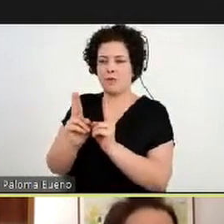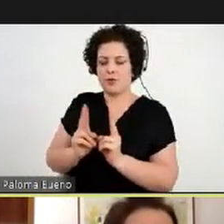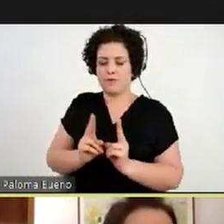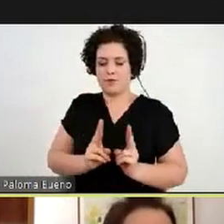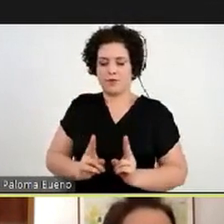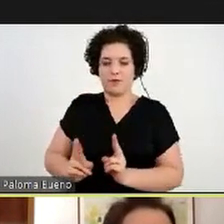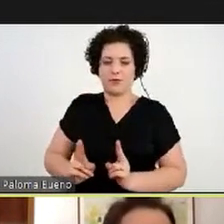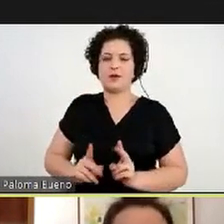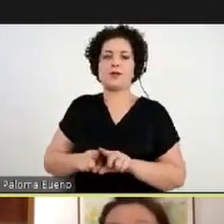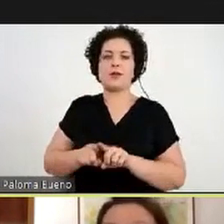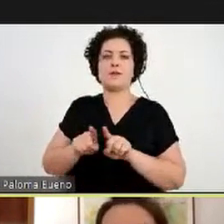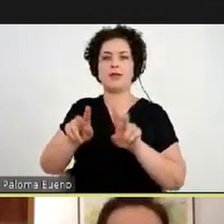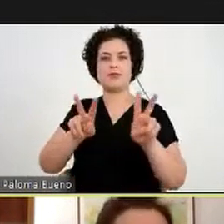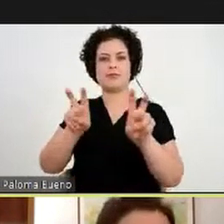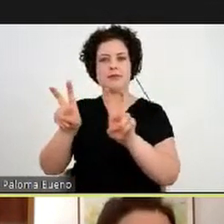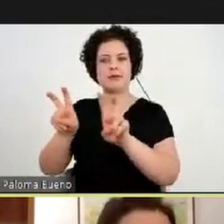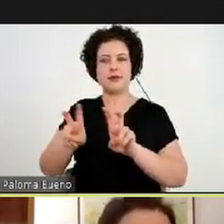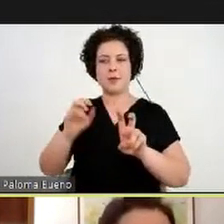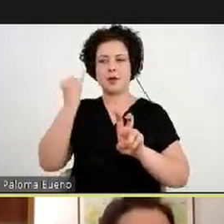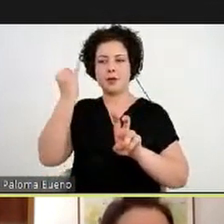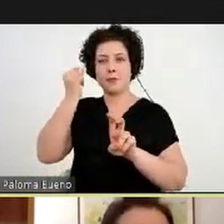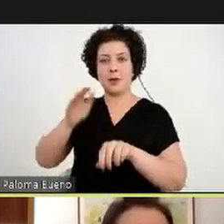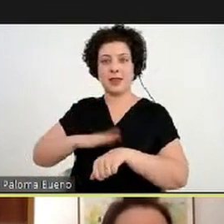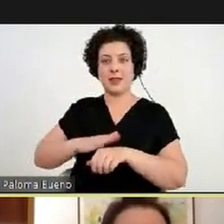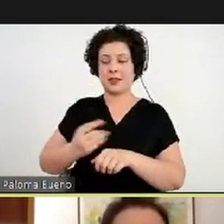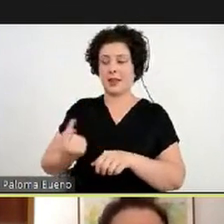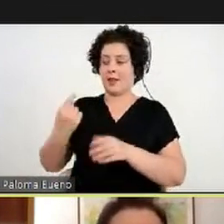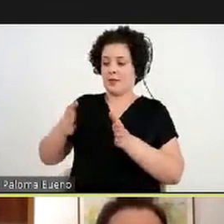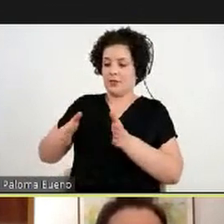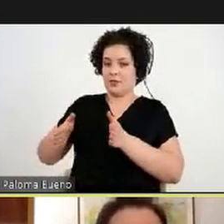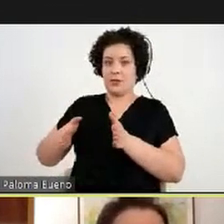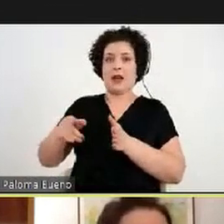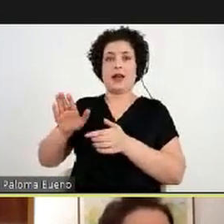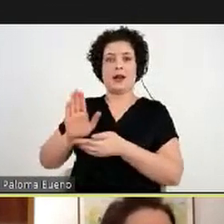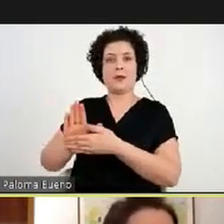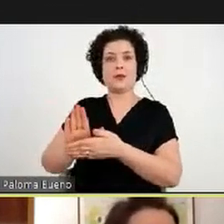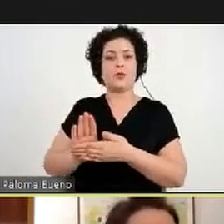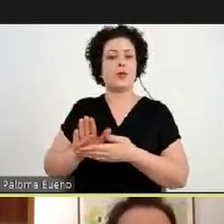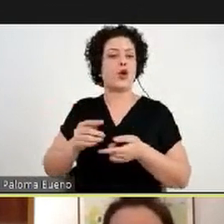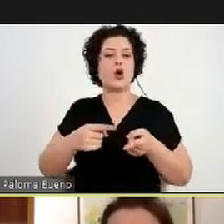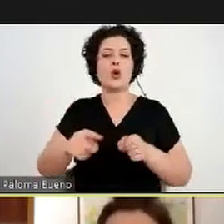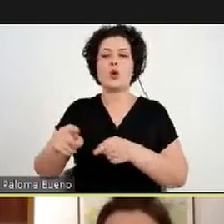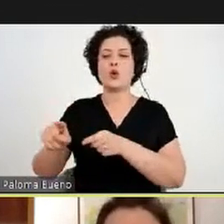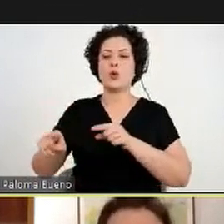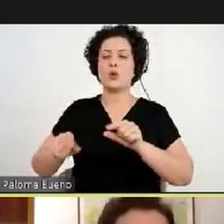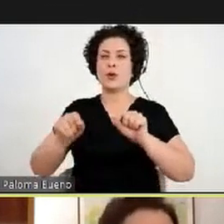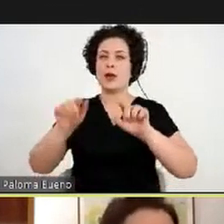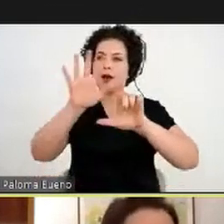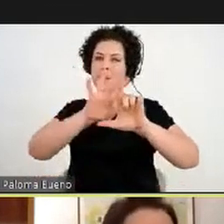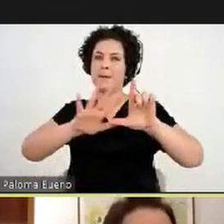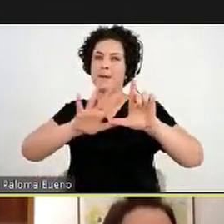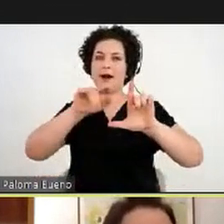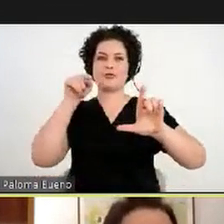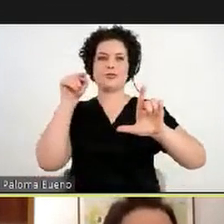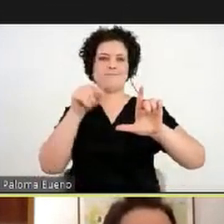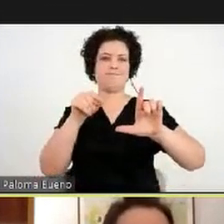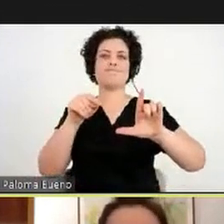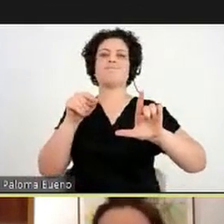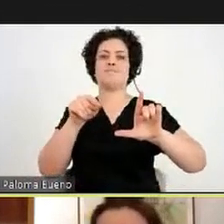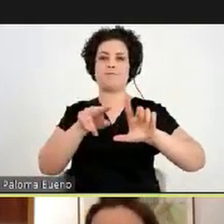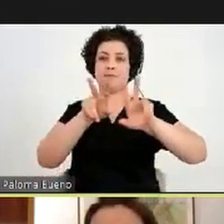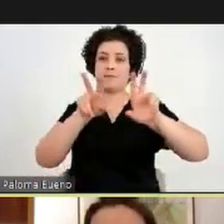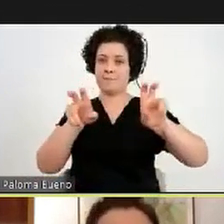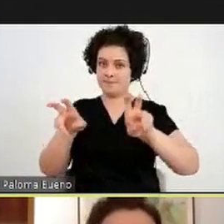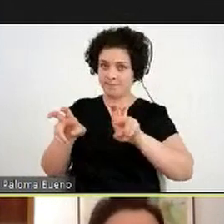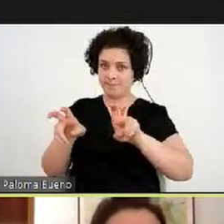de relevância e da atualidade selecionados por ele. O jogo propõe, assim, refletir sobre as imagens propriamente ditas, os temas e